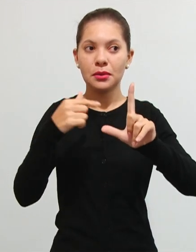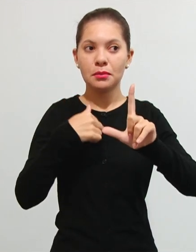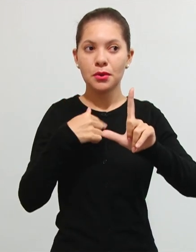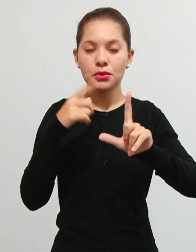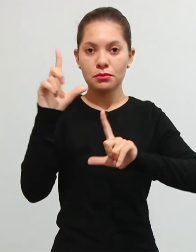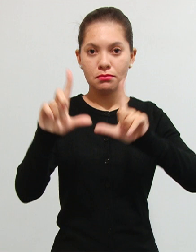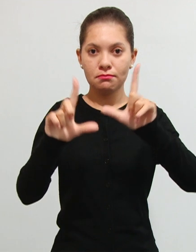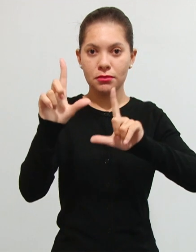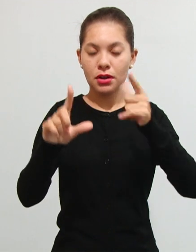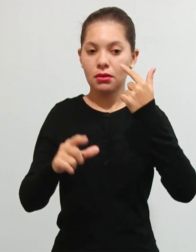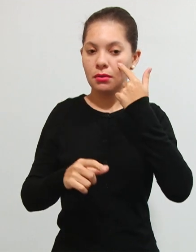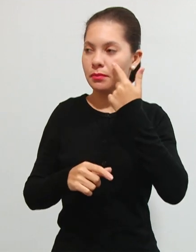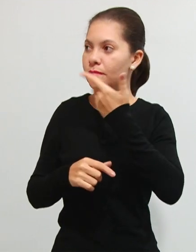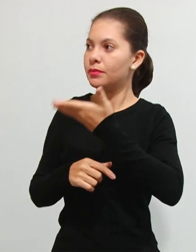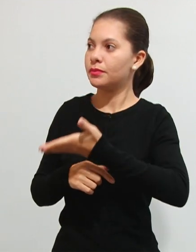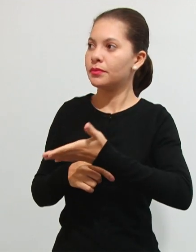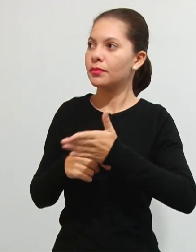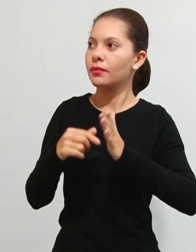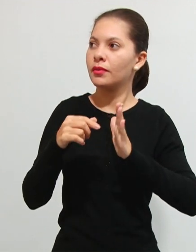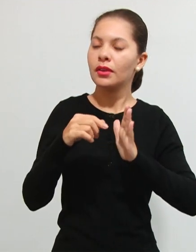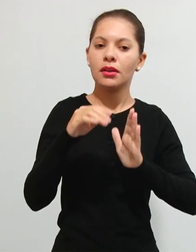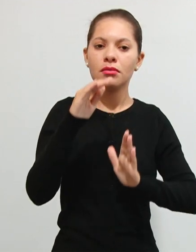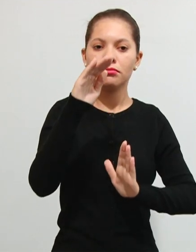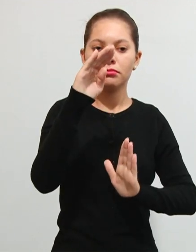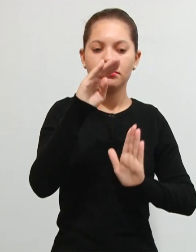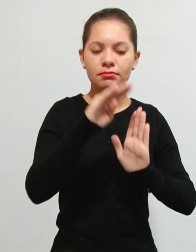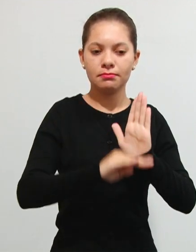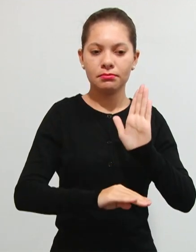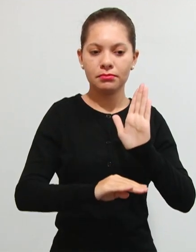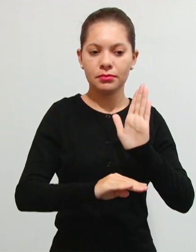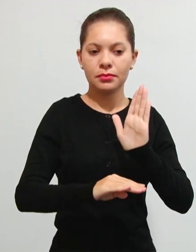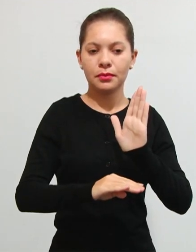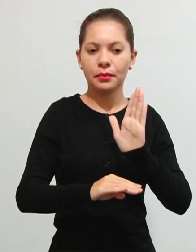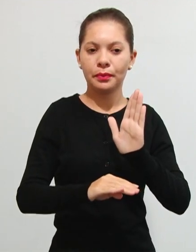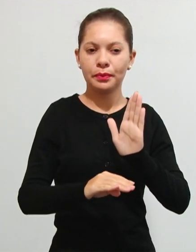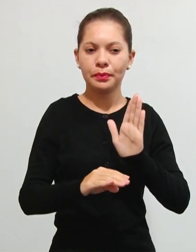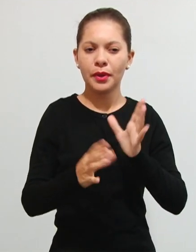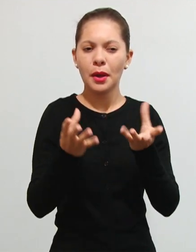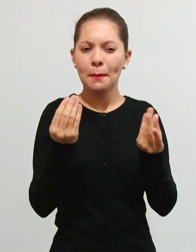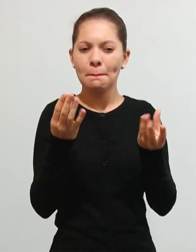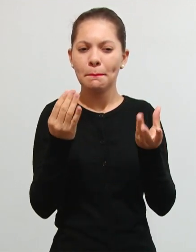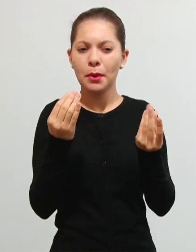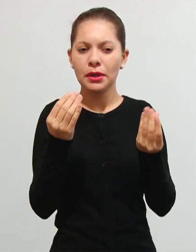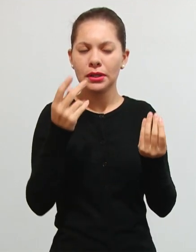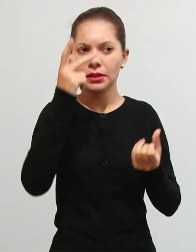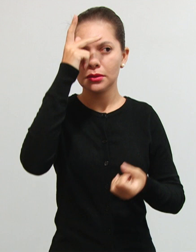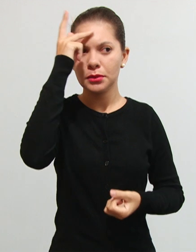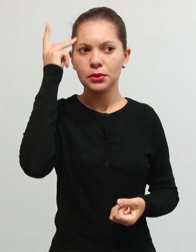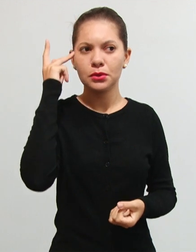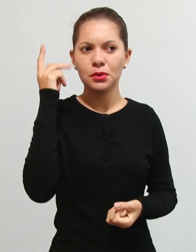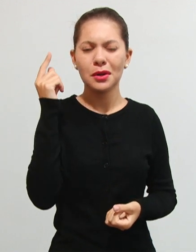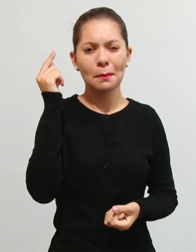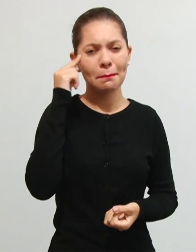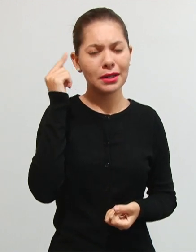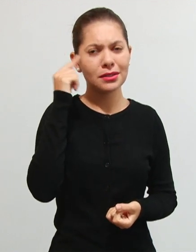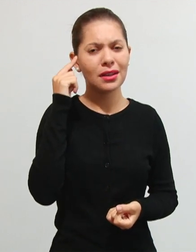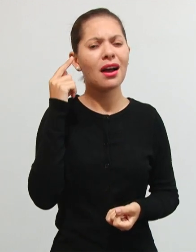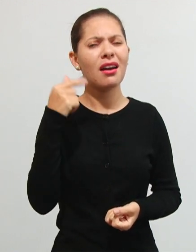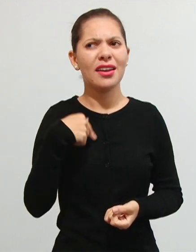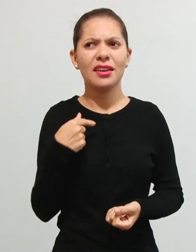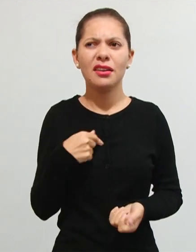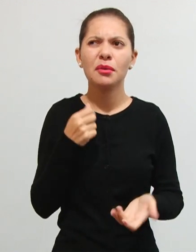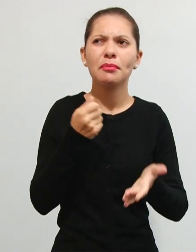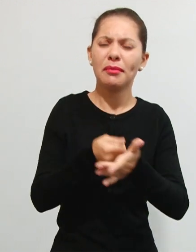mostrar aqui, taxa de iluminação pública muitas pessoas pensam que ainda pagam a taxa de iluminação